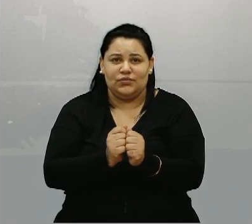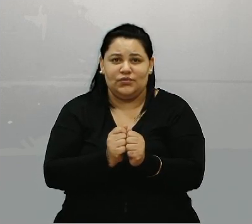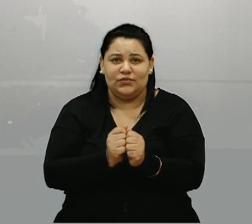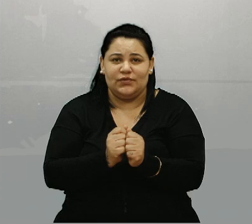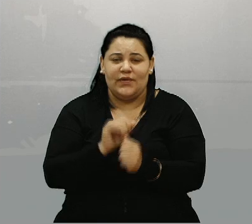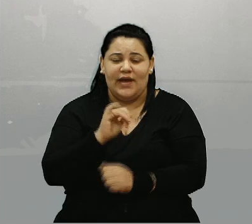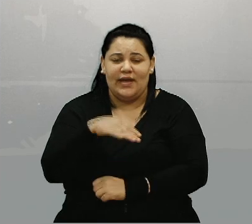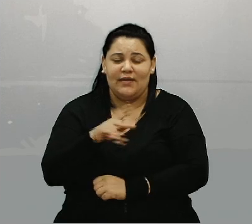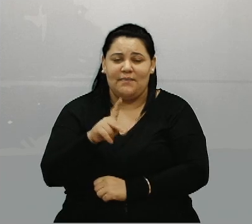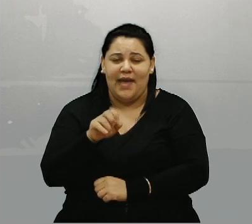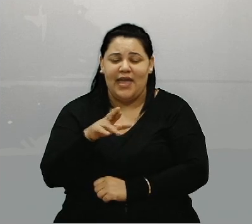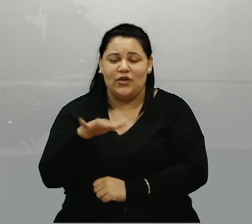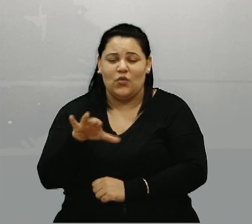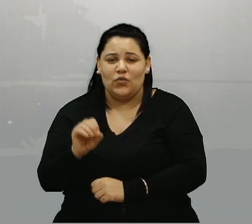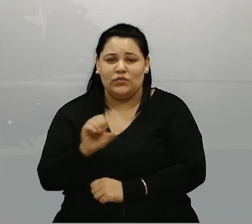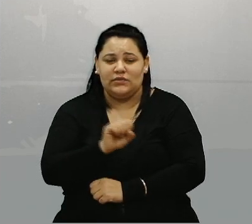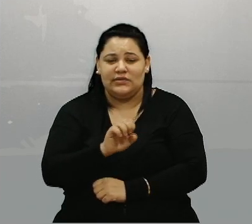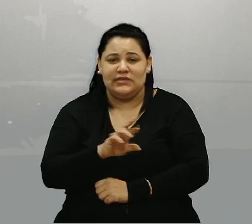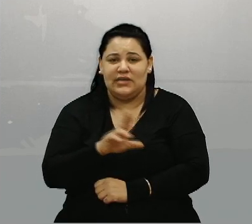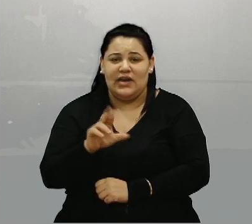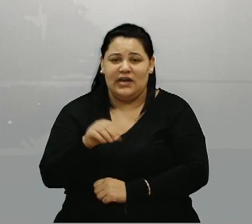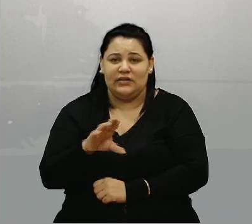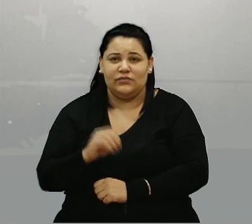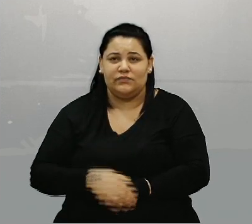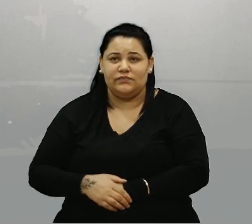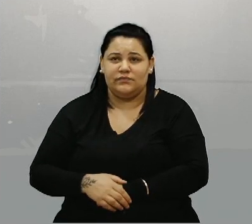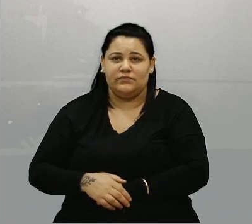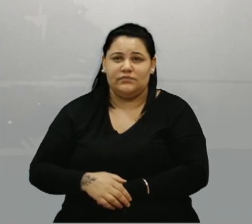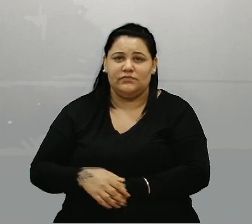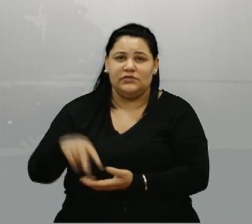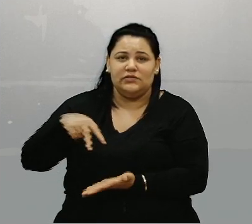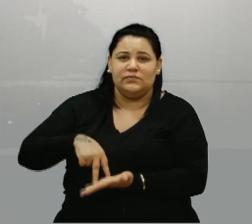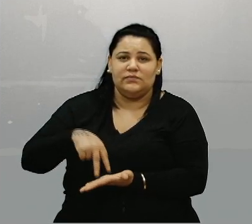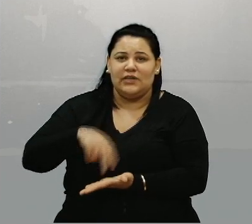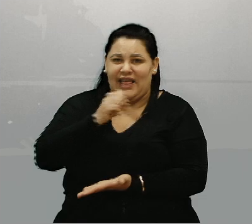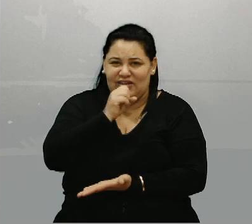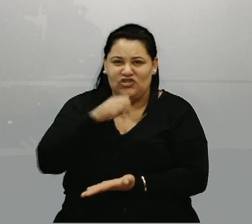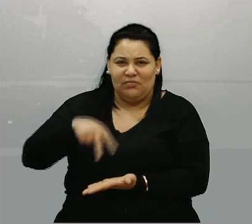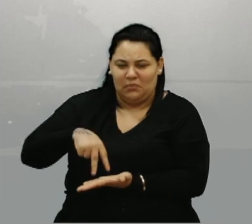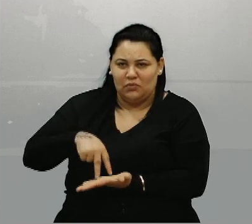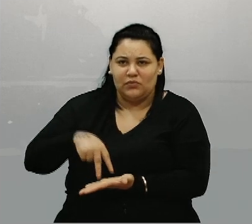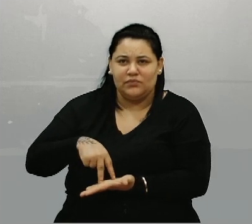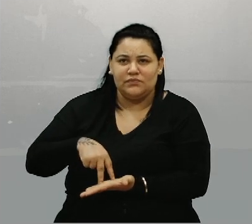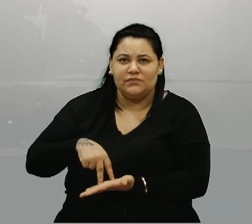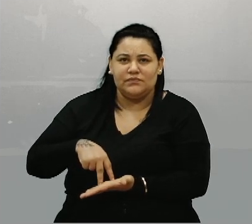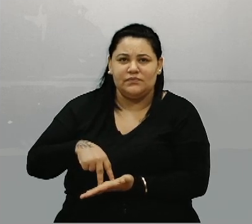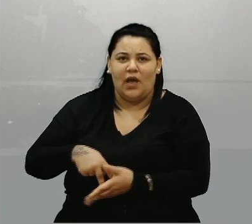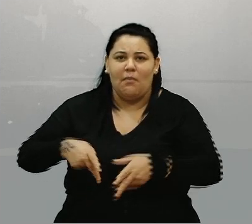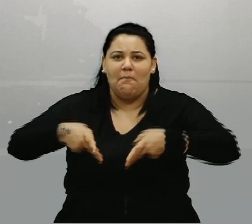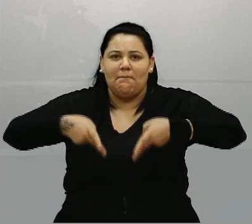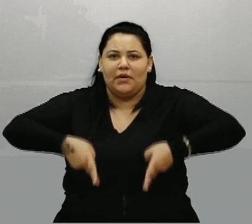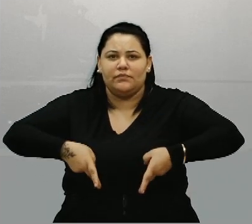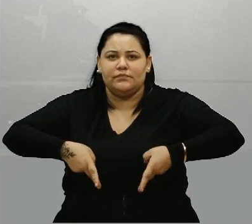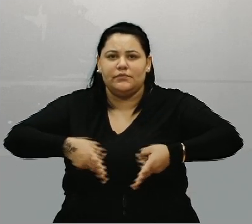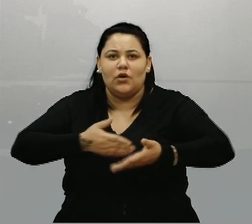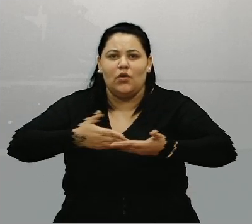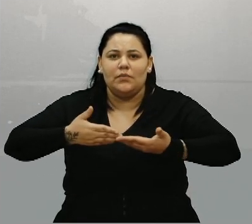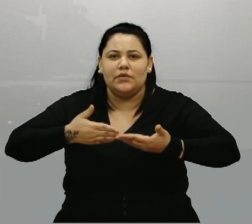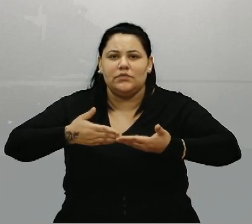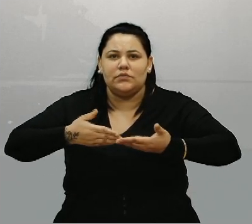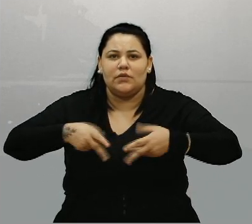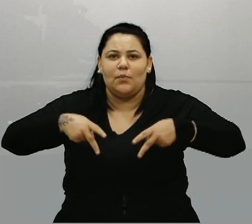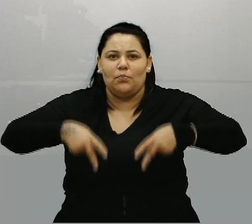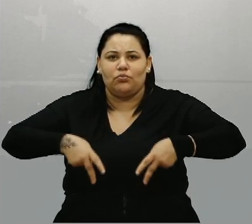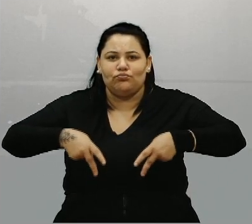lembrei isso aí mesmo, vereador. Esse cavalete vai dizer, ah, não é a chuva. Início de abril. Vai abrir uma